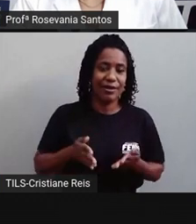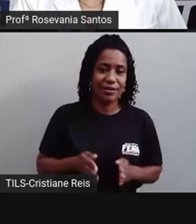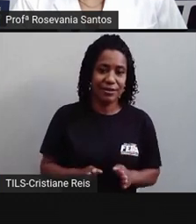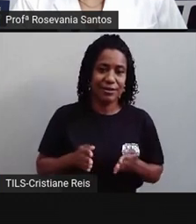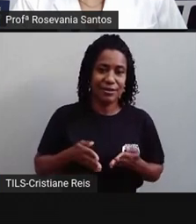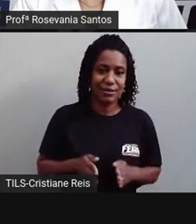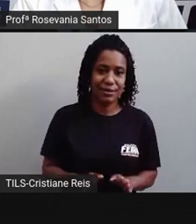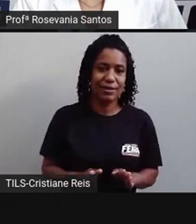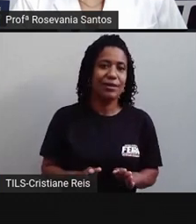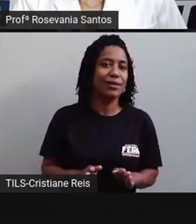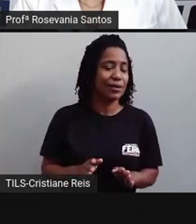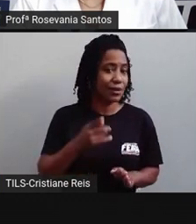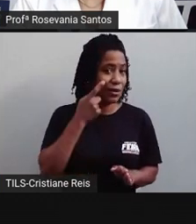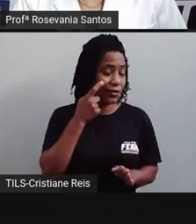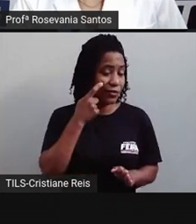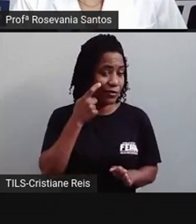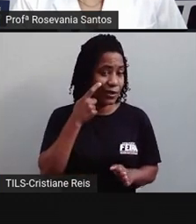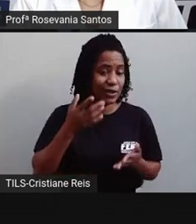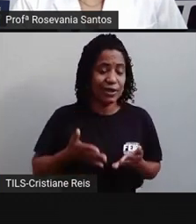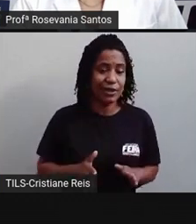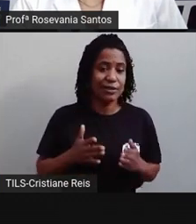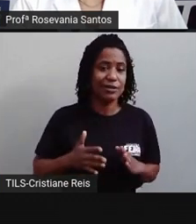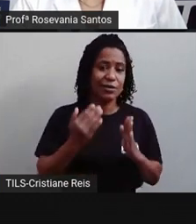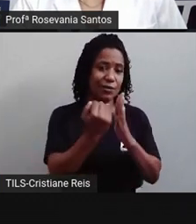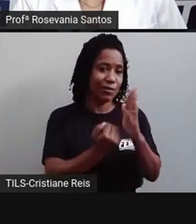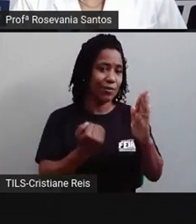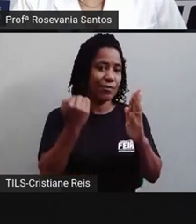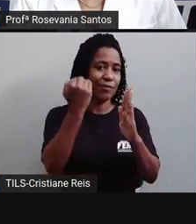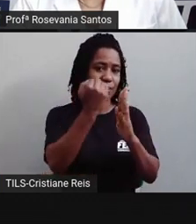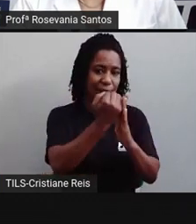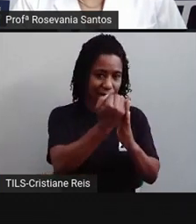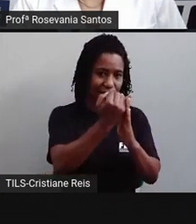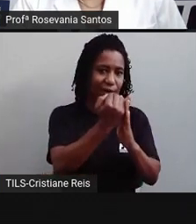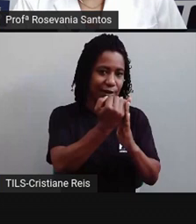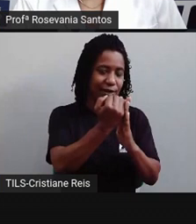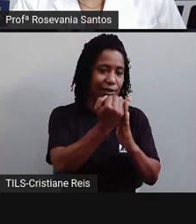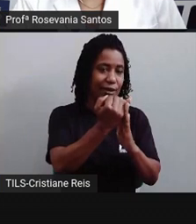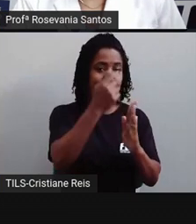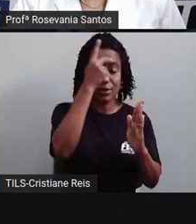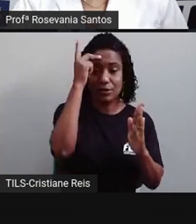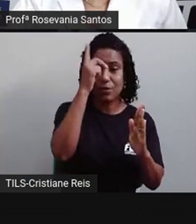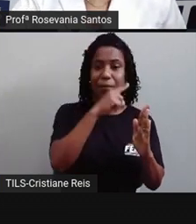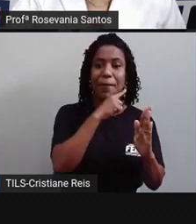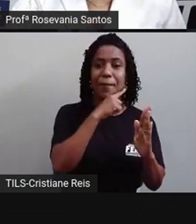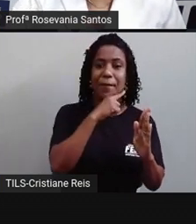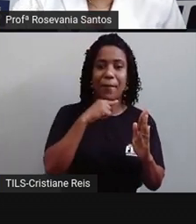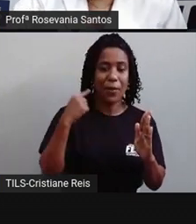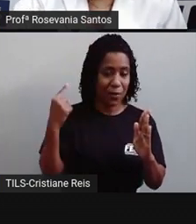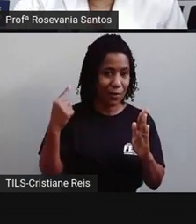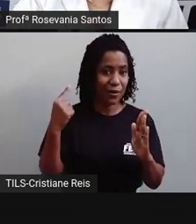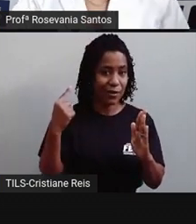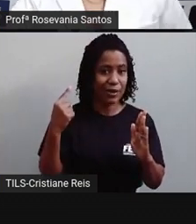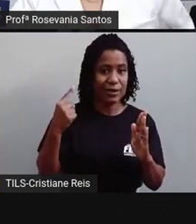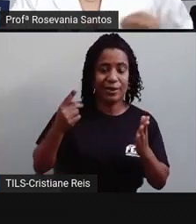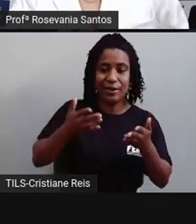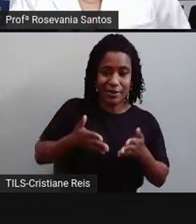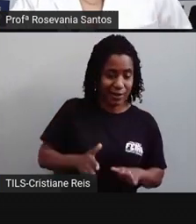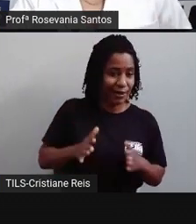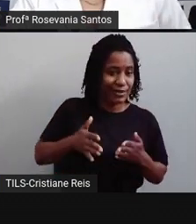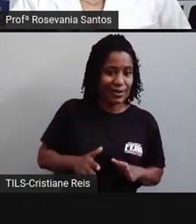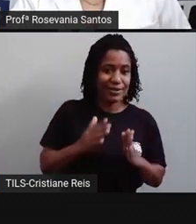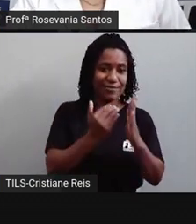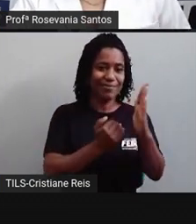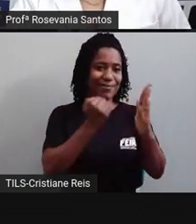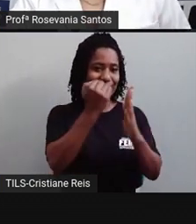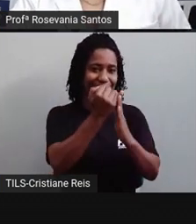foi muito superior ao número de pessoas que morreram. Então, nasce mais gente no Brasil do que